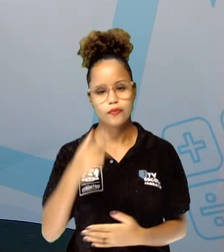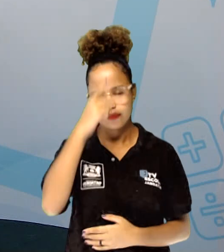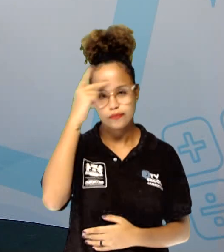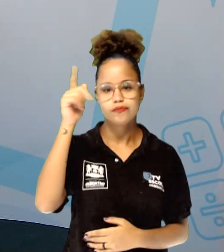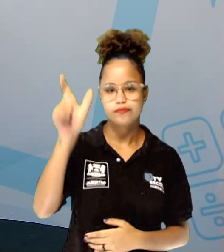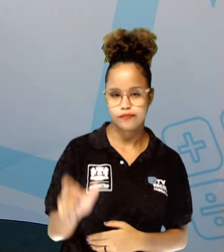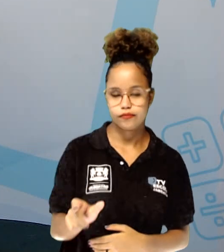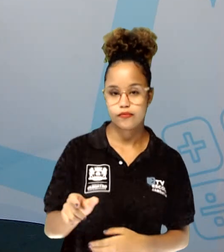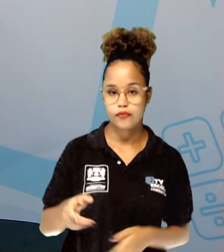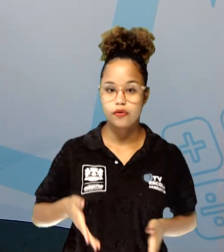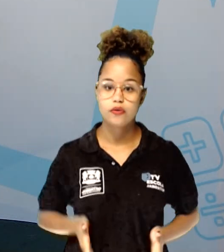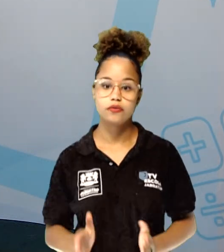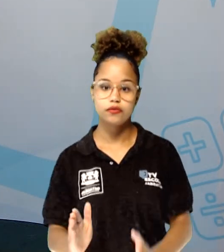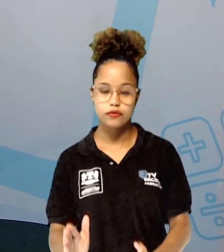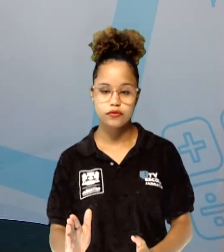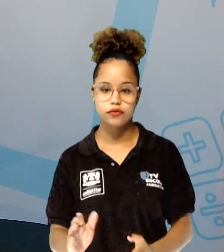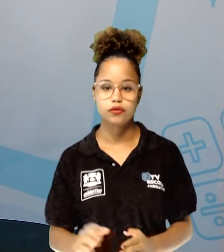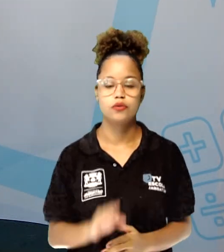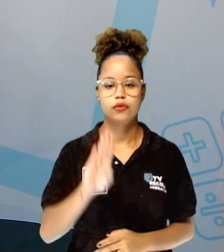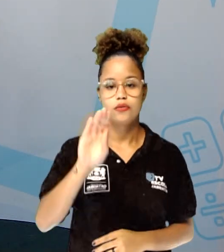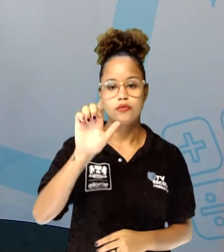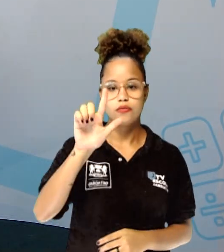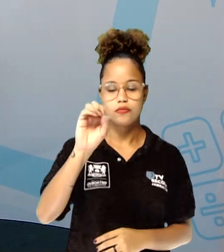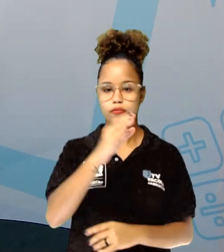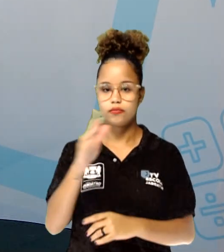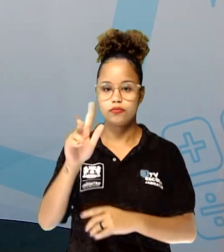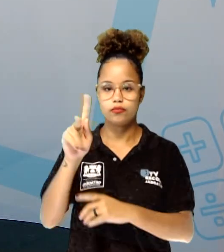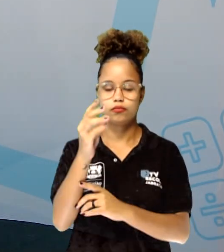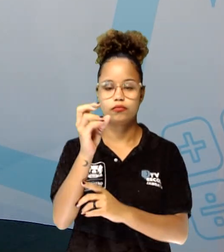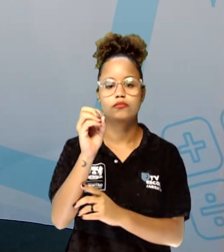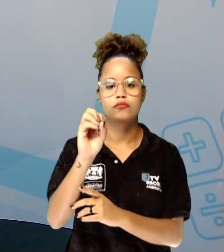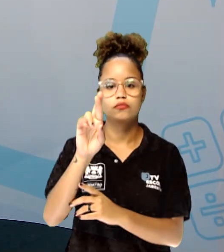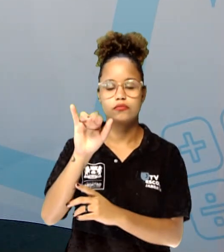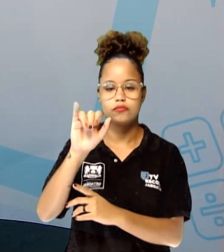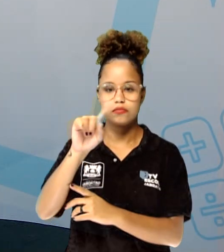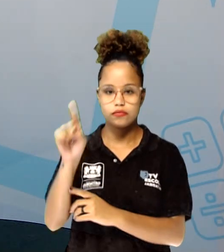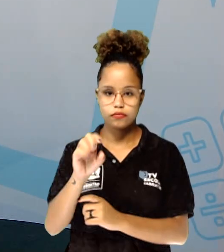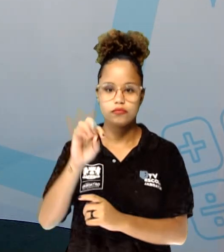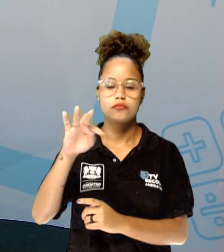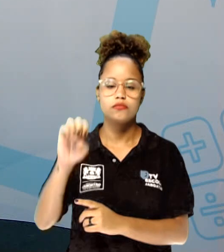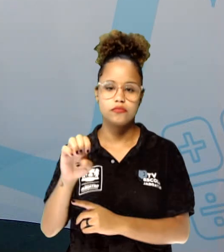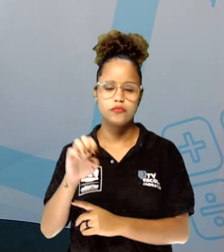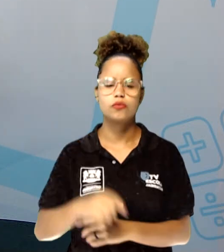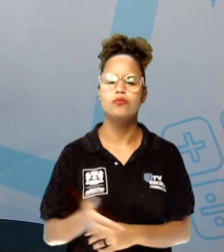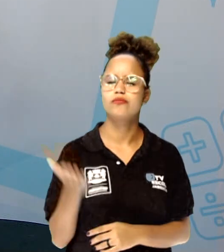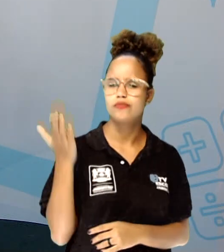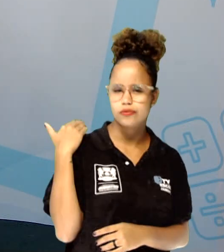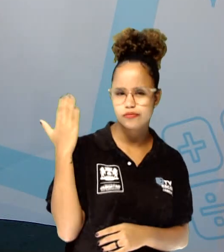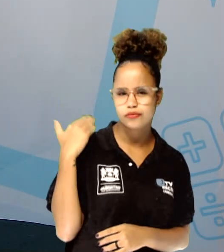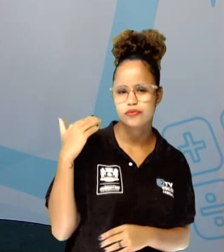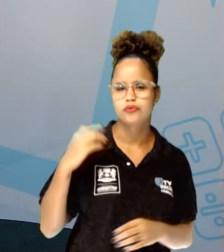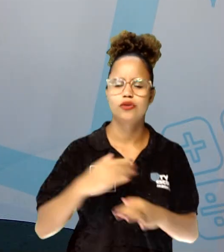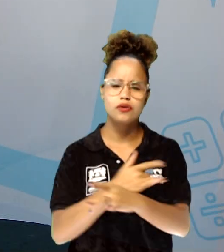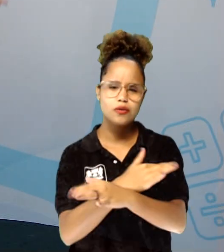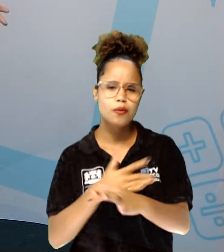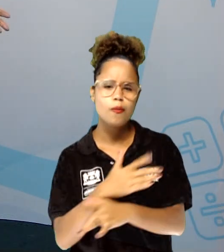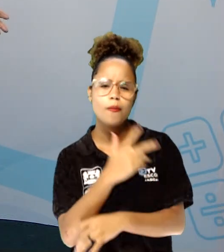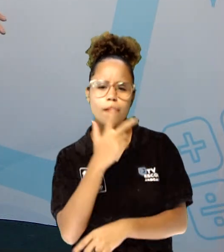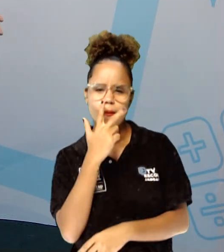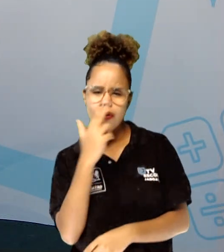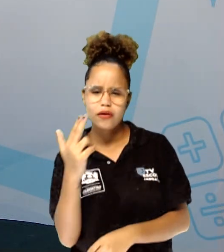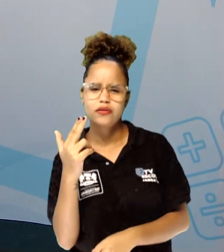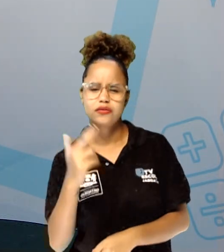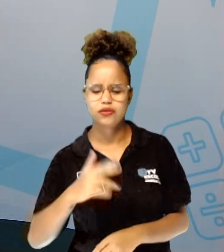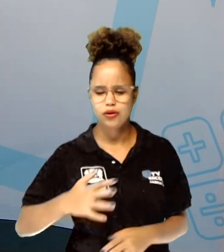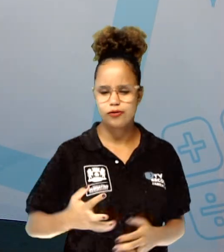Ricardo nasceu e se criou em Belo Horizonte, em Minas Gerais. Numa época que, segundo ele, as cidades mais pareciam roça,